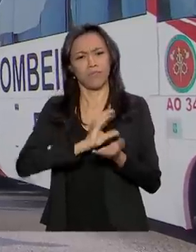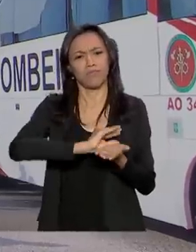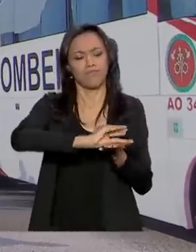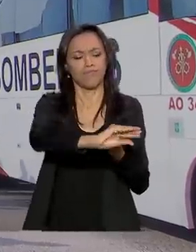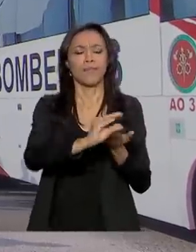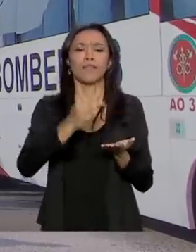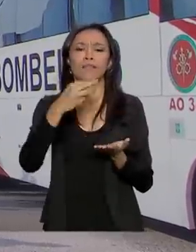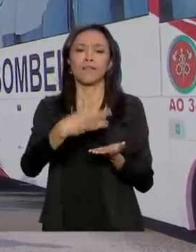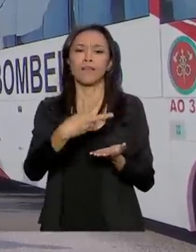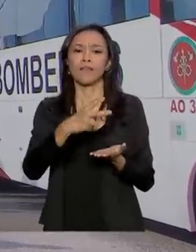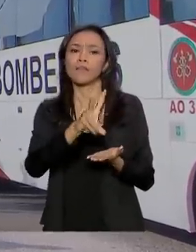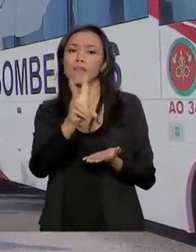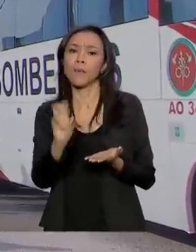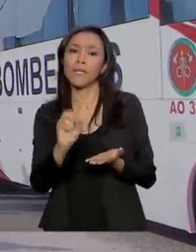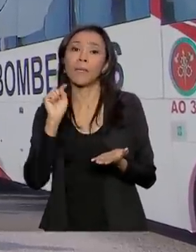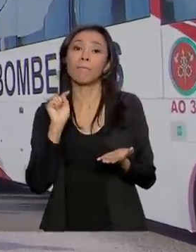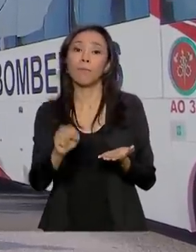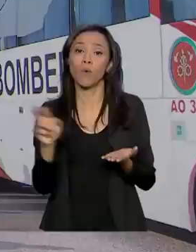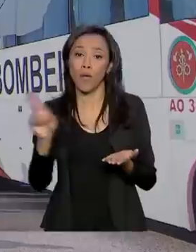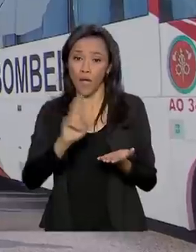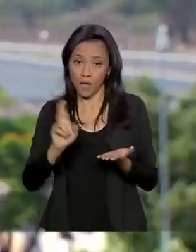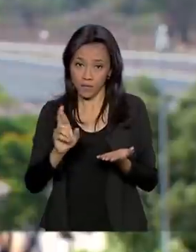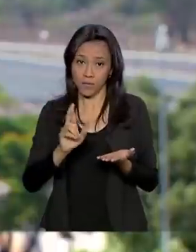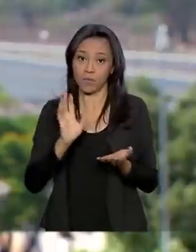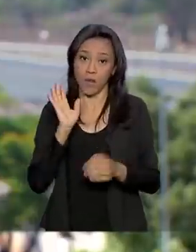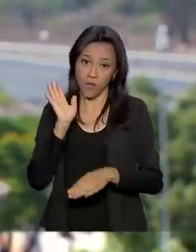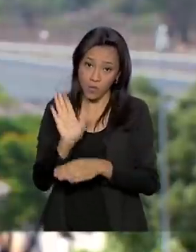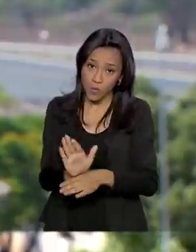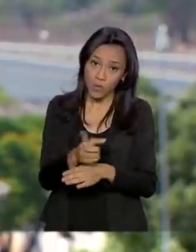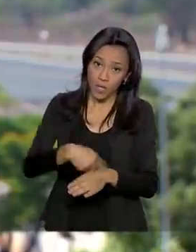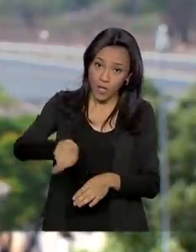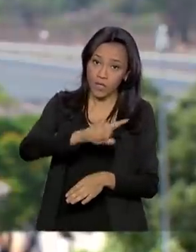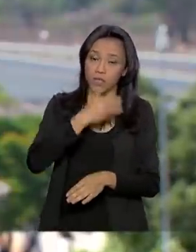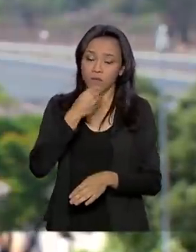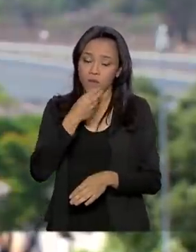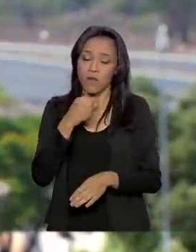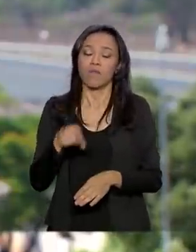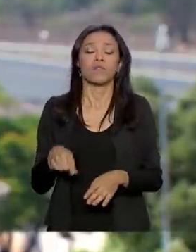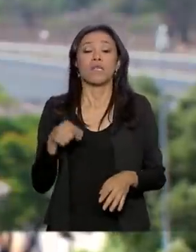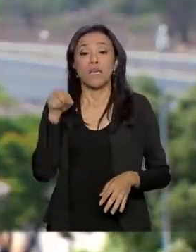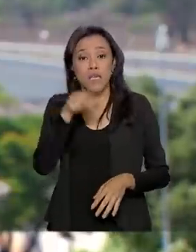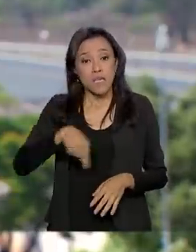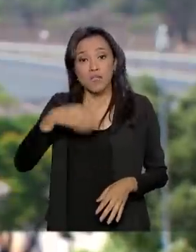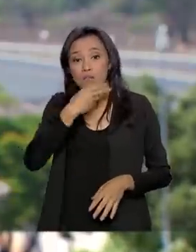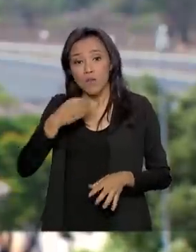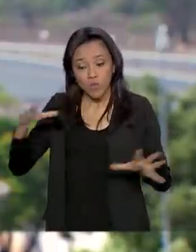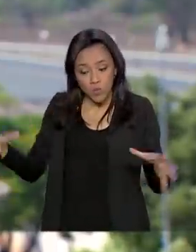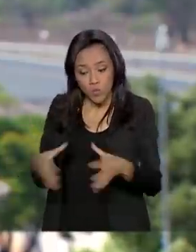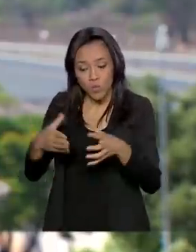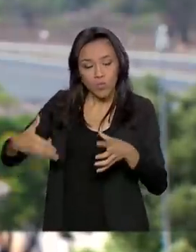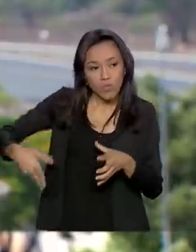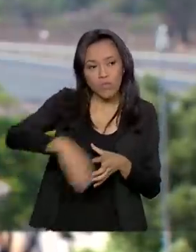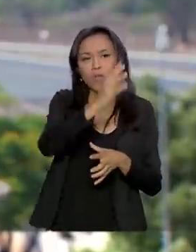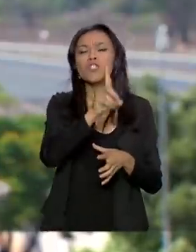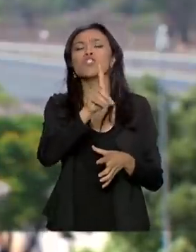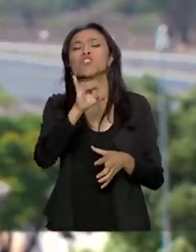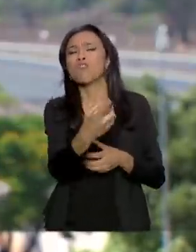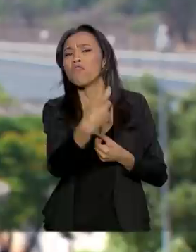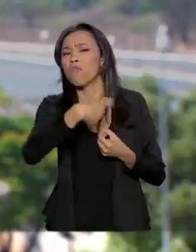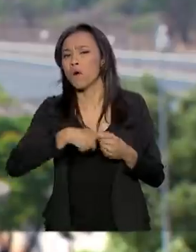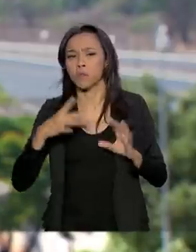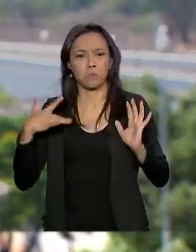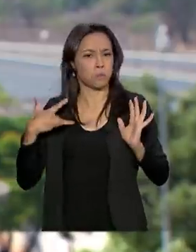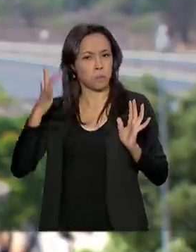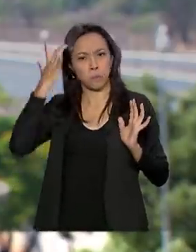mil reais para bancar os custos desta operação. Esses homens que foram enviados lá para o Mato Grosso do Sul não tem data para voltar. Eles